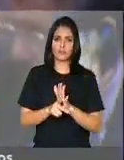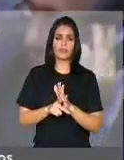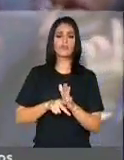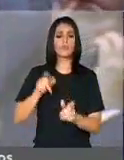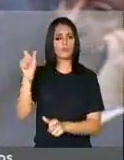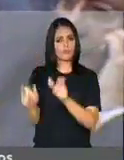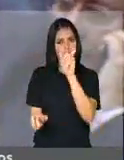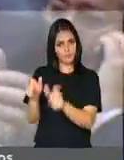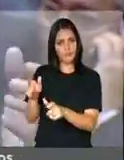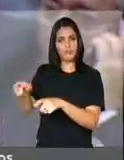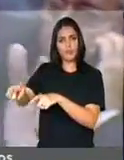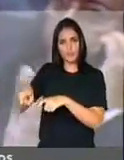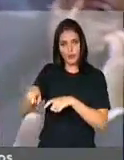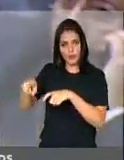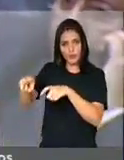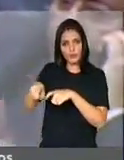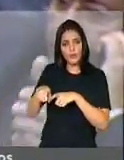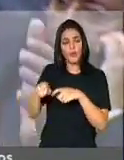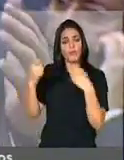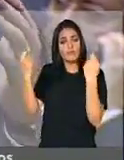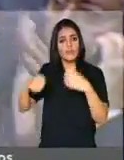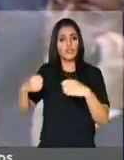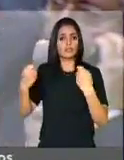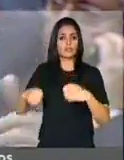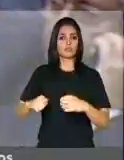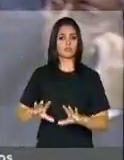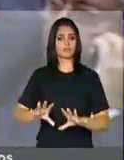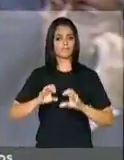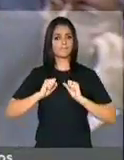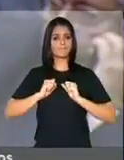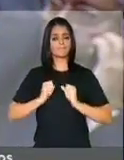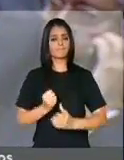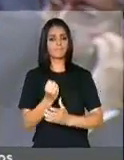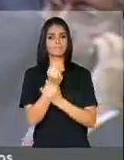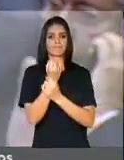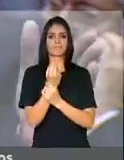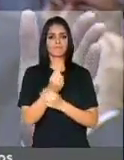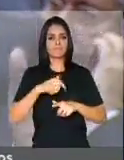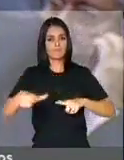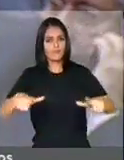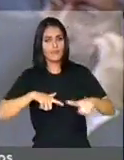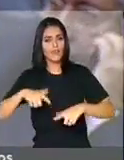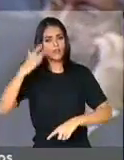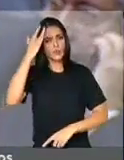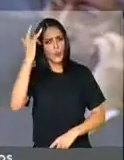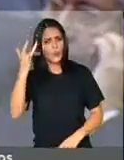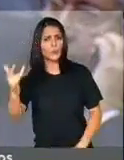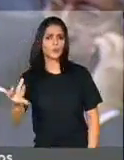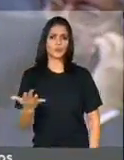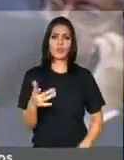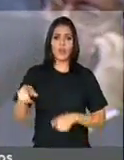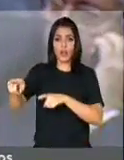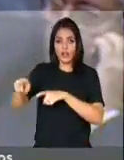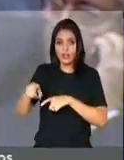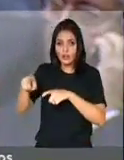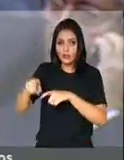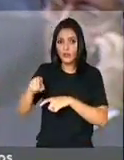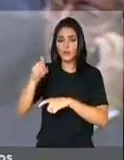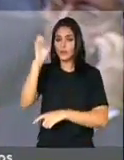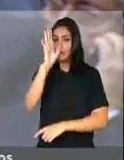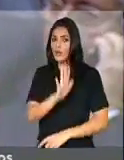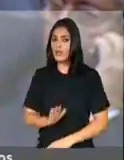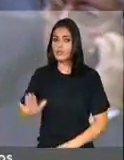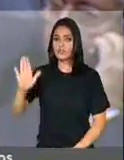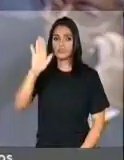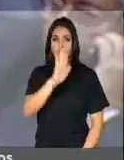nossos produtores rurais precisam ter para trabalhar no seu dia a dia. Então, agricultores do Rio Grande do Sul, do